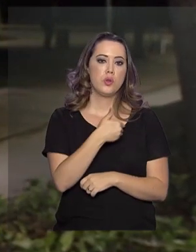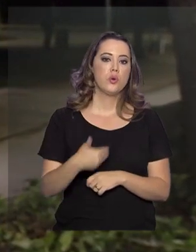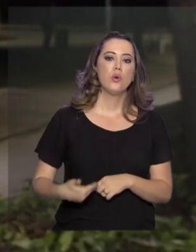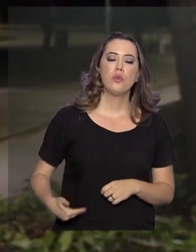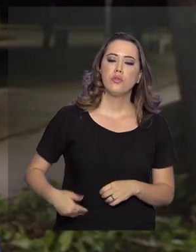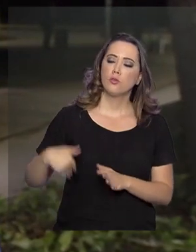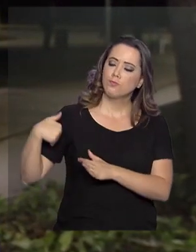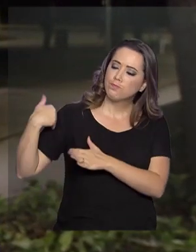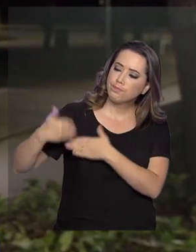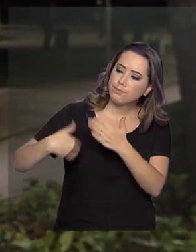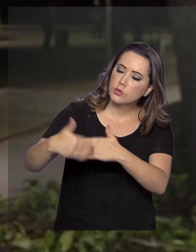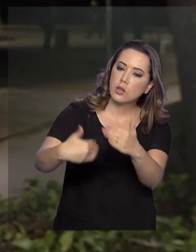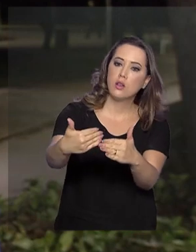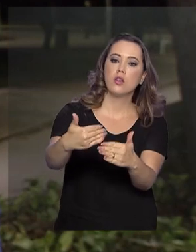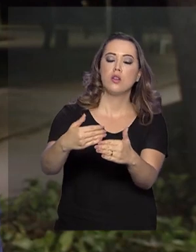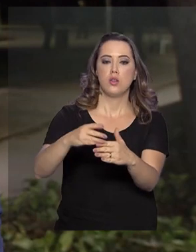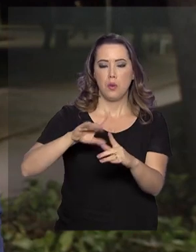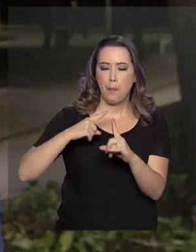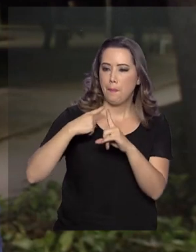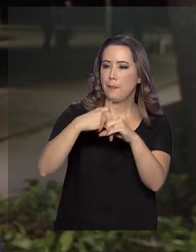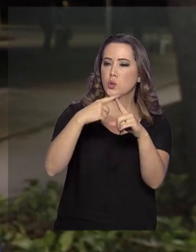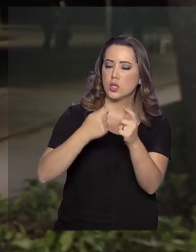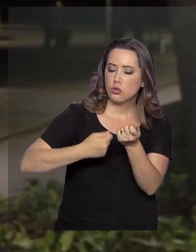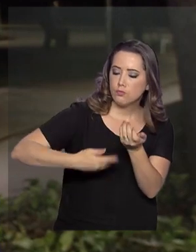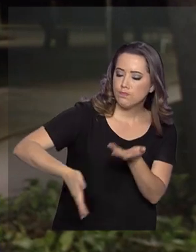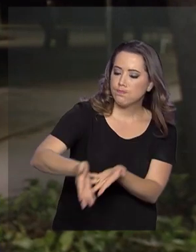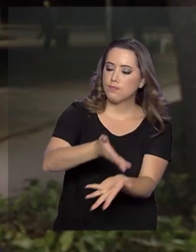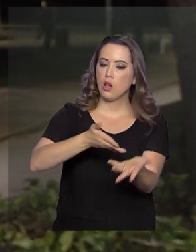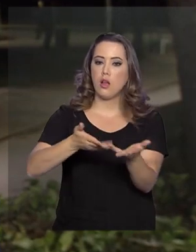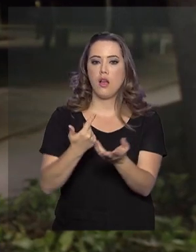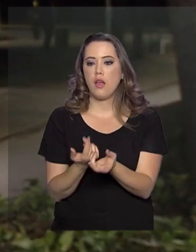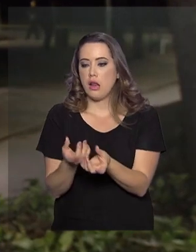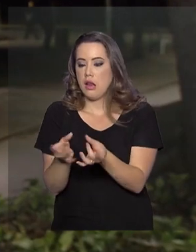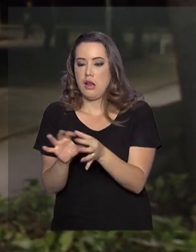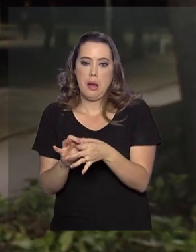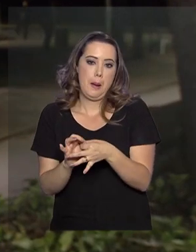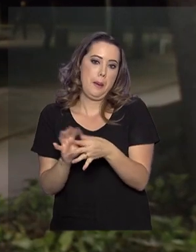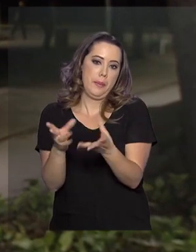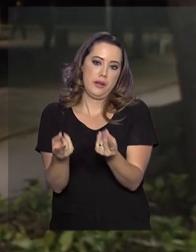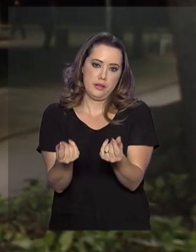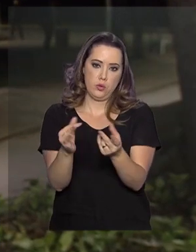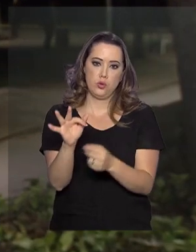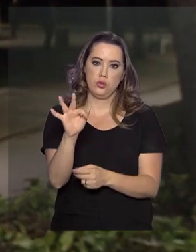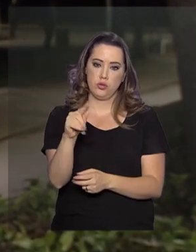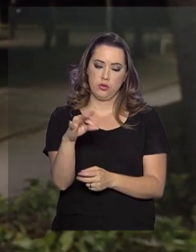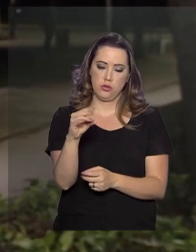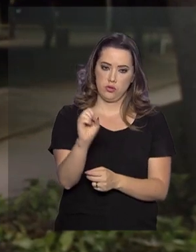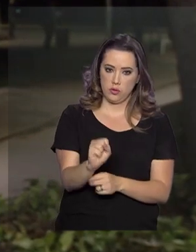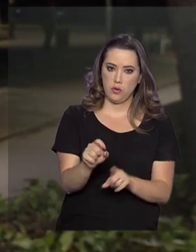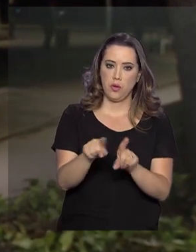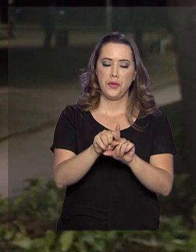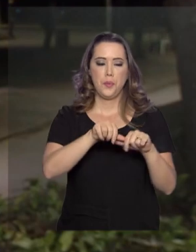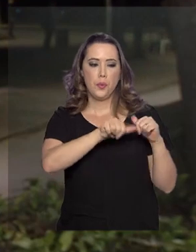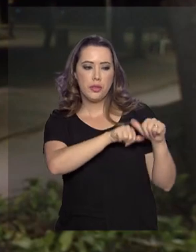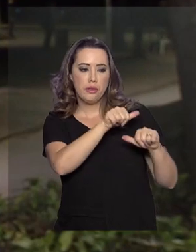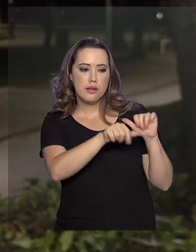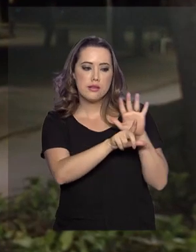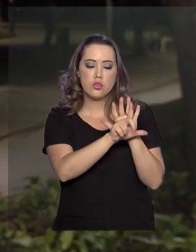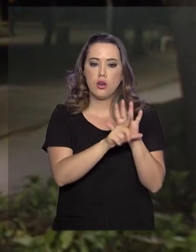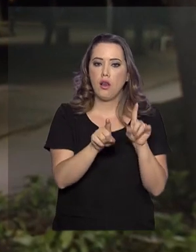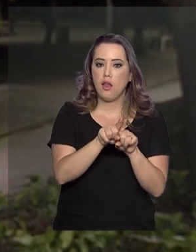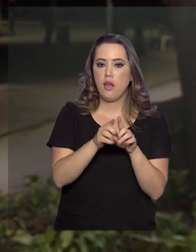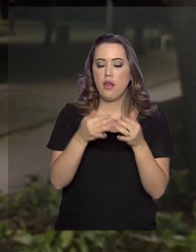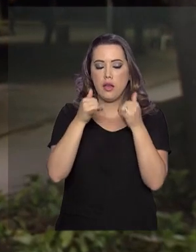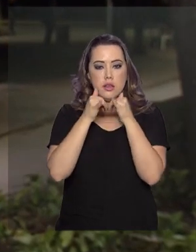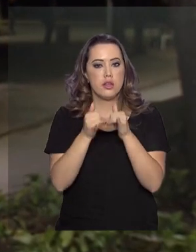tem avançado em uma pauta positiva, como saques do FGTS, a PEC do saneamento, choque de energia barata